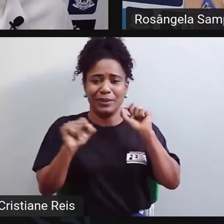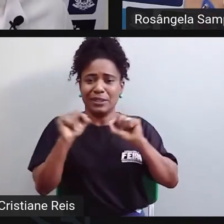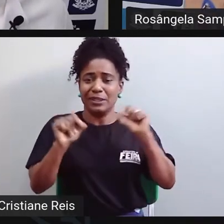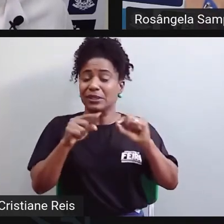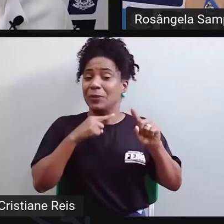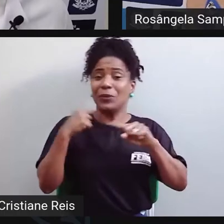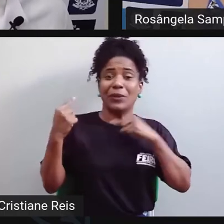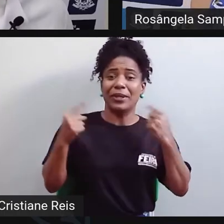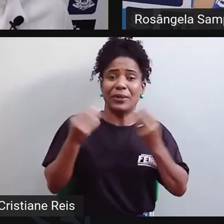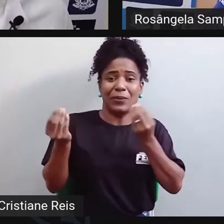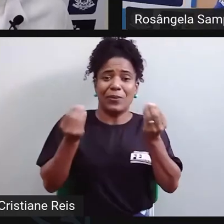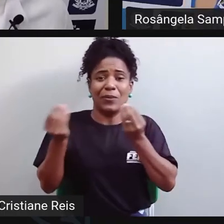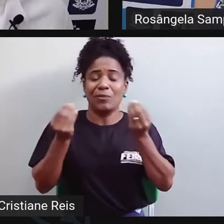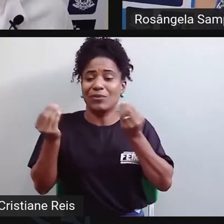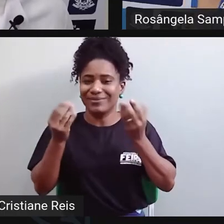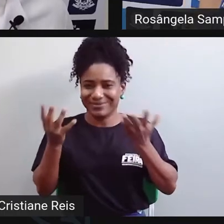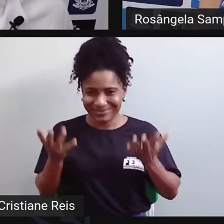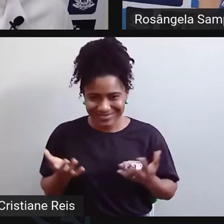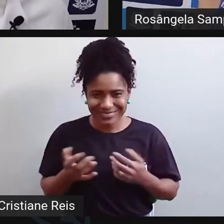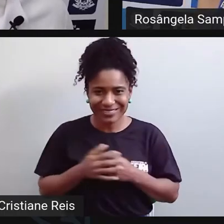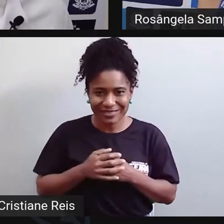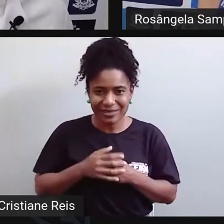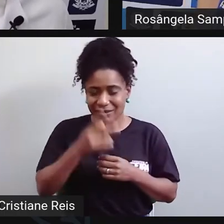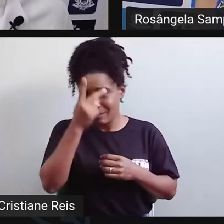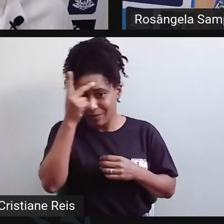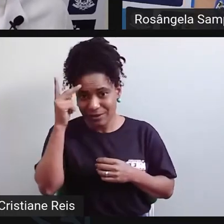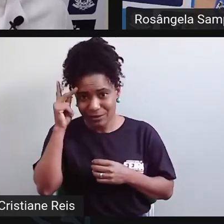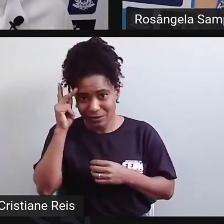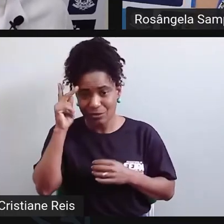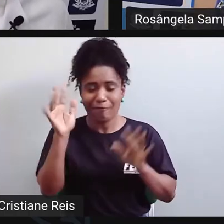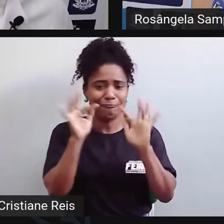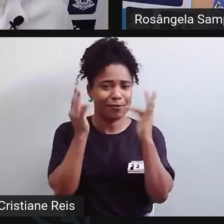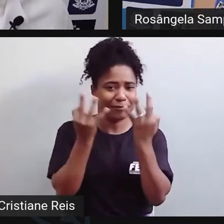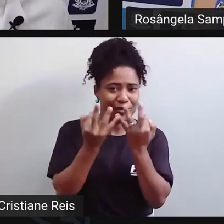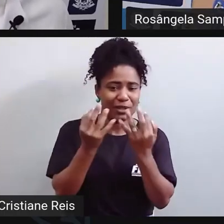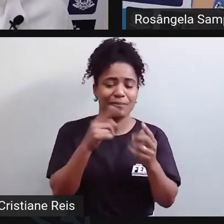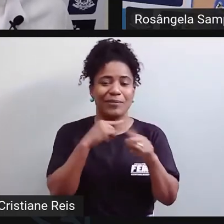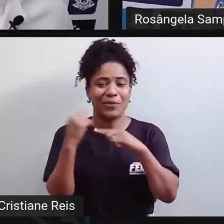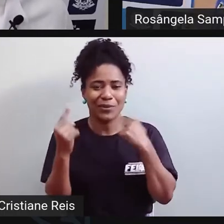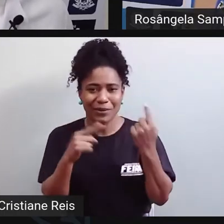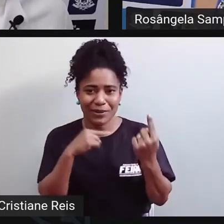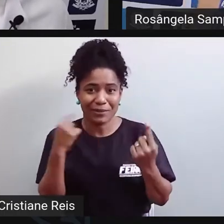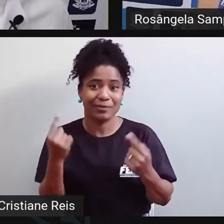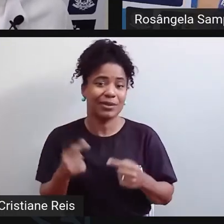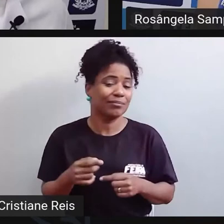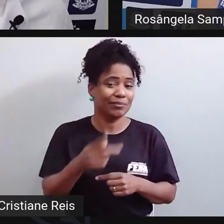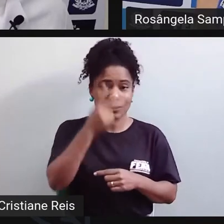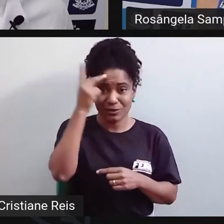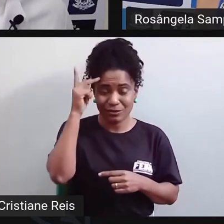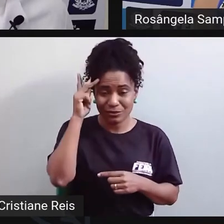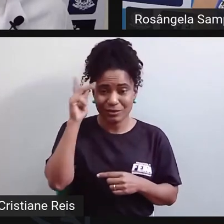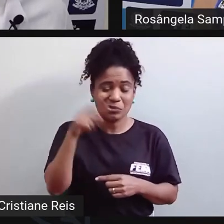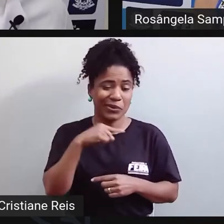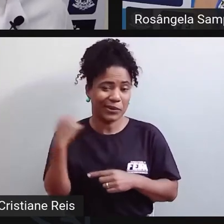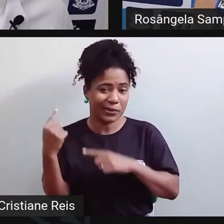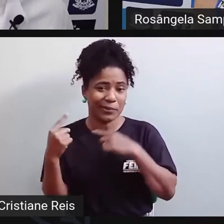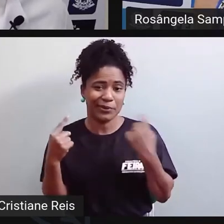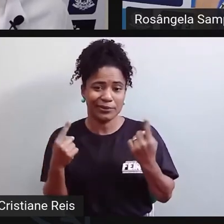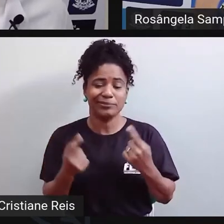morrer, né? Muitas pessoas perderam familiares, né, não perderam um só não, perderam mais de um,